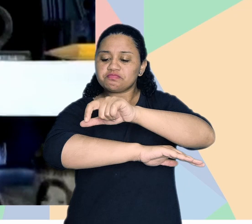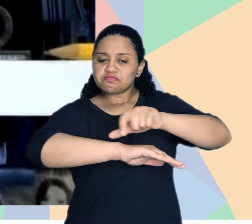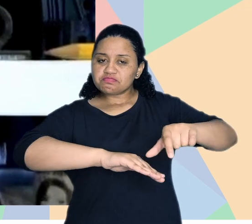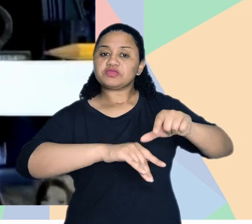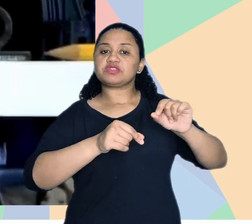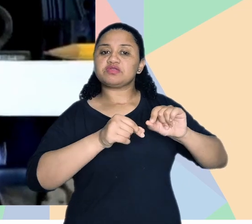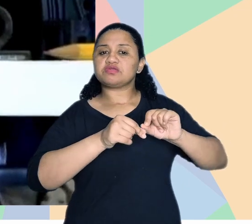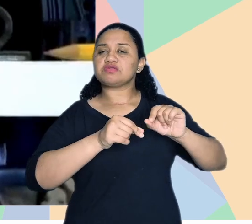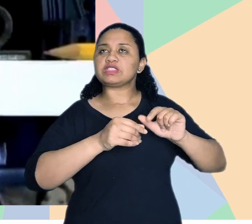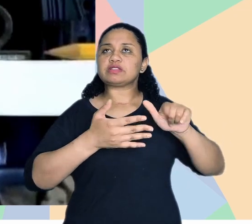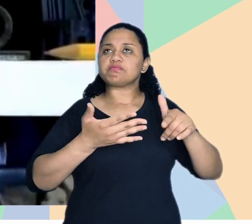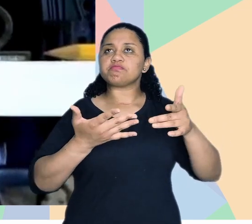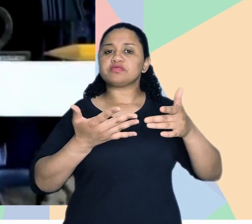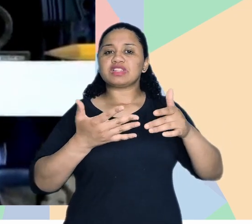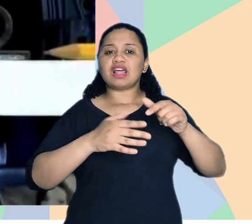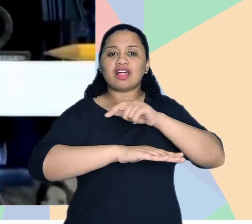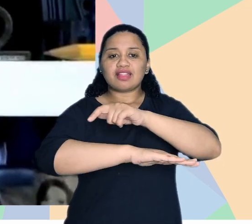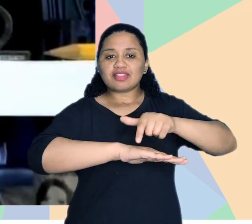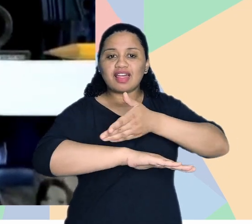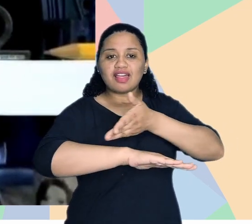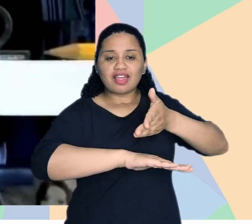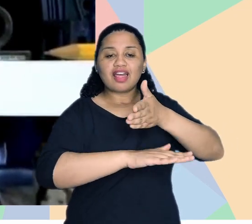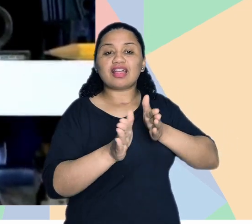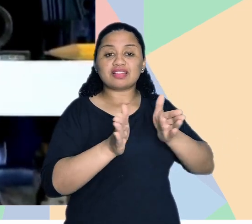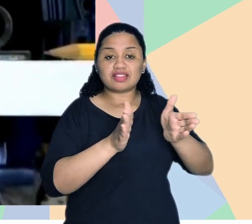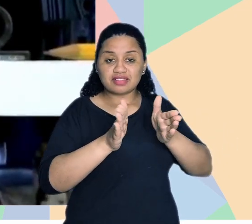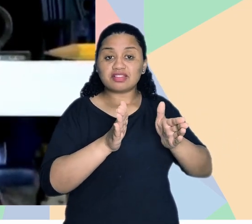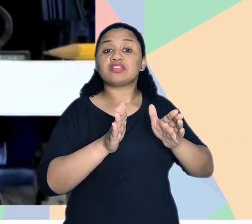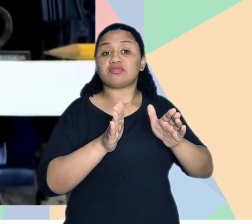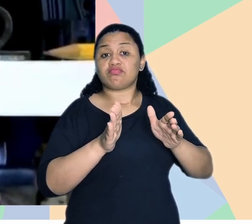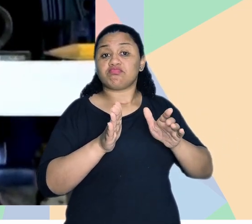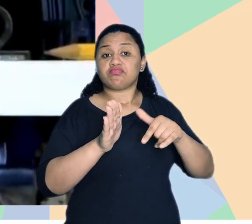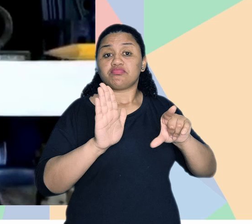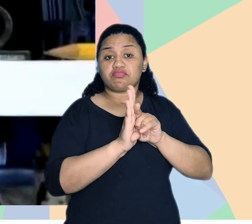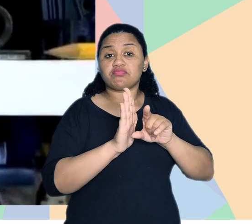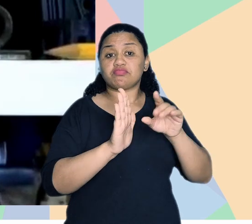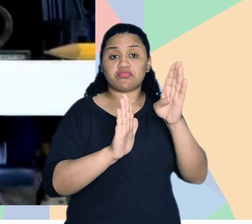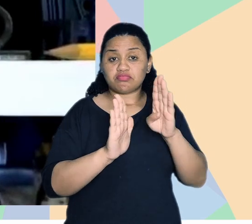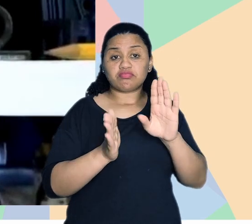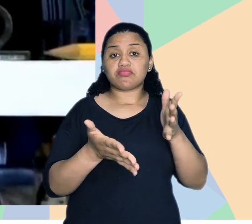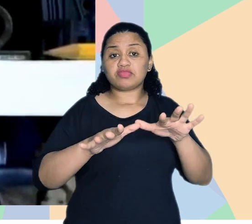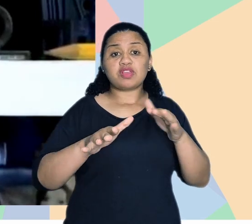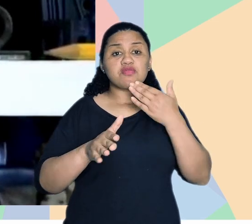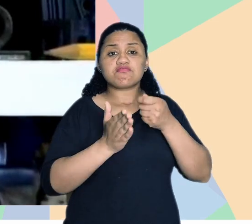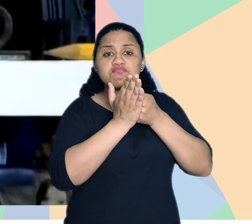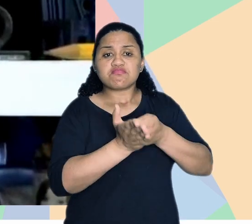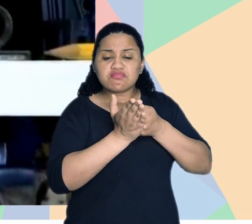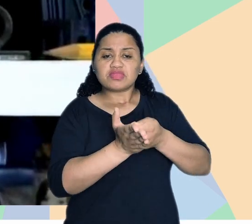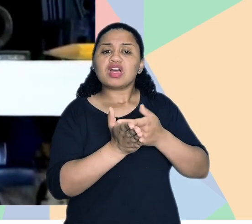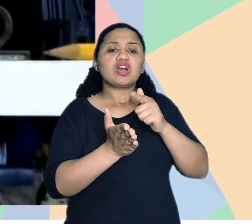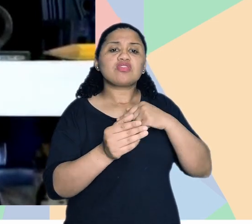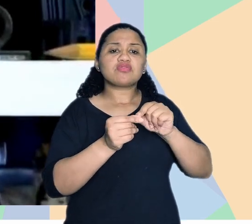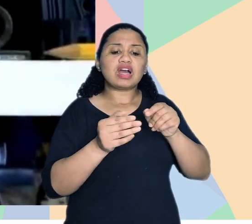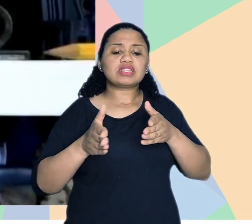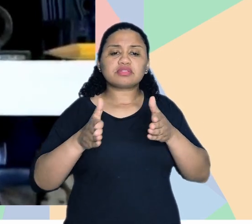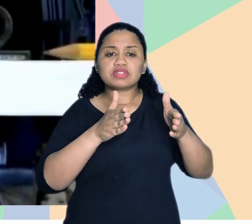né, então, ah, vou requalificar a calçada, vou fazer as calçadas, pelo menos, da rota acessível, que é o que a LBI nos traz, né,